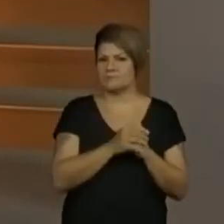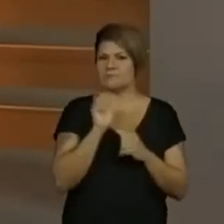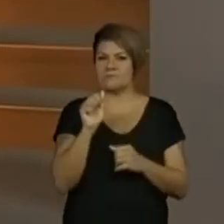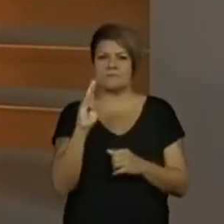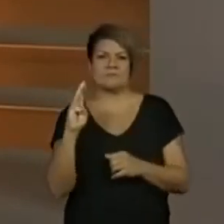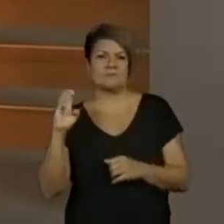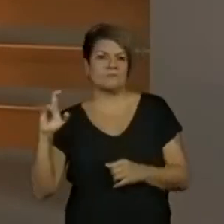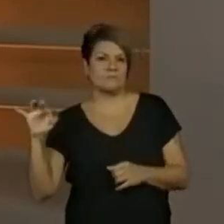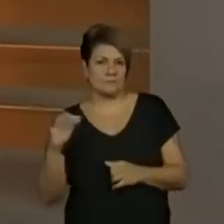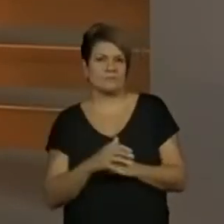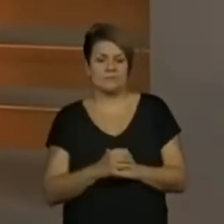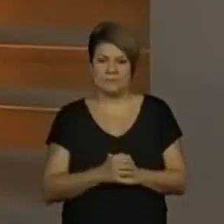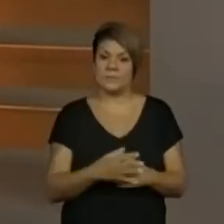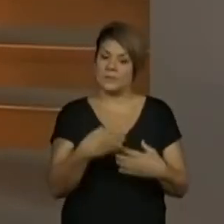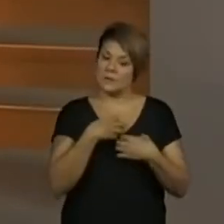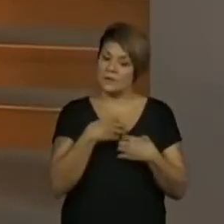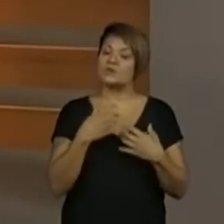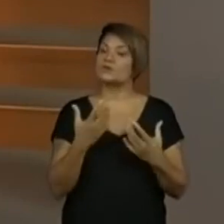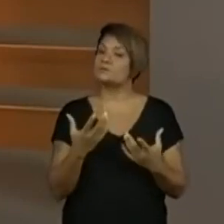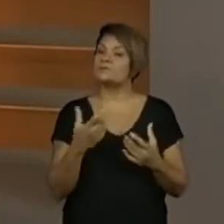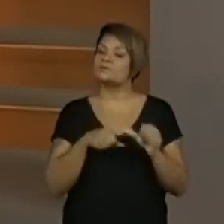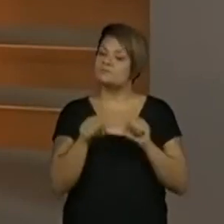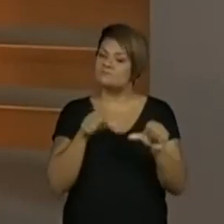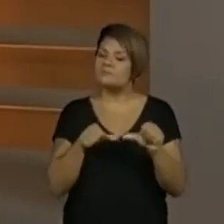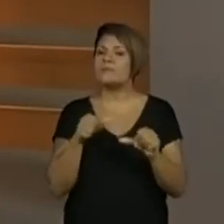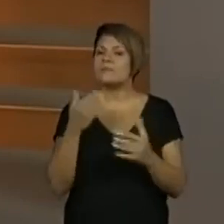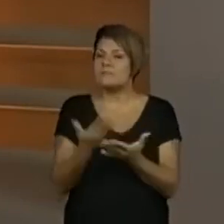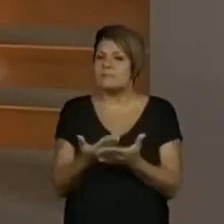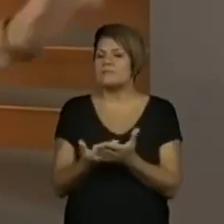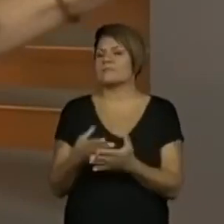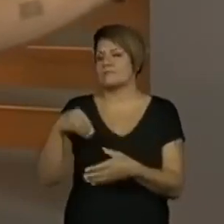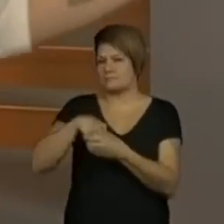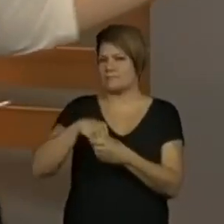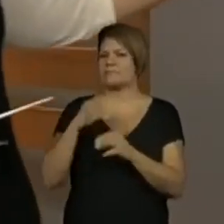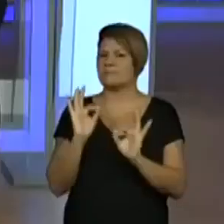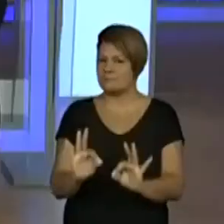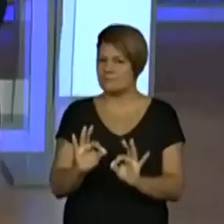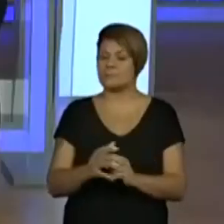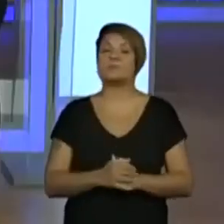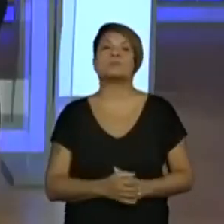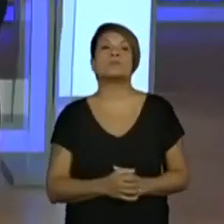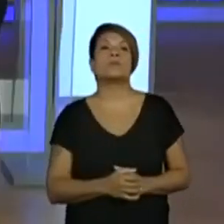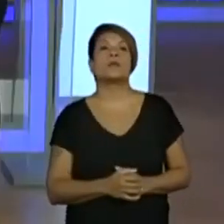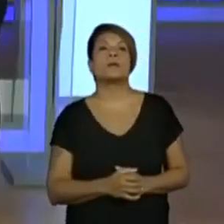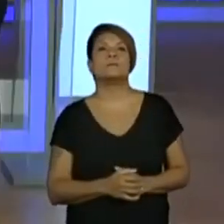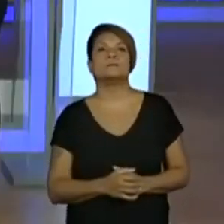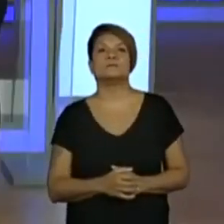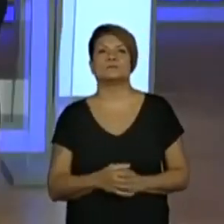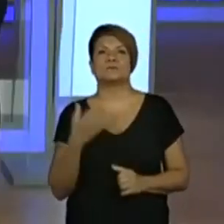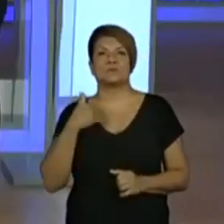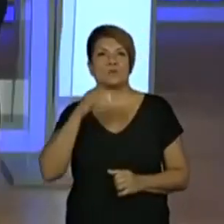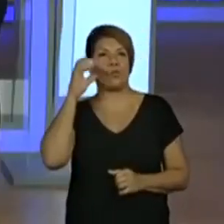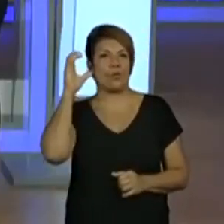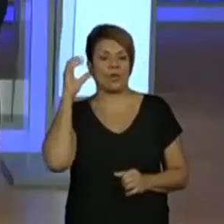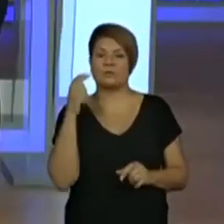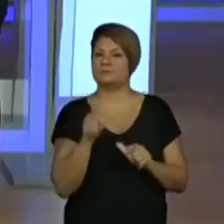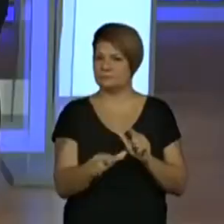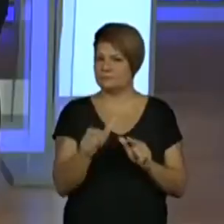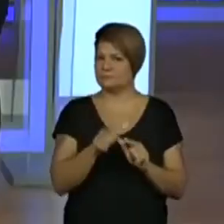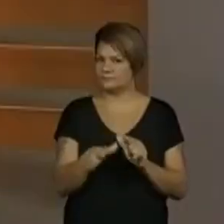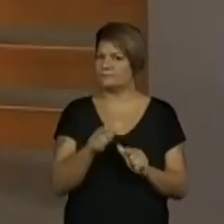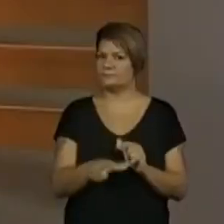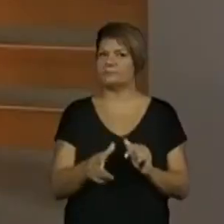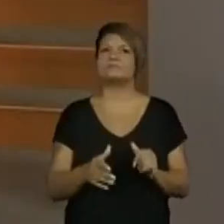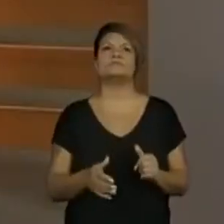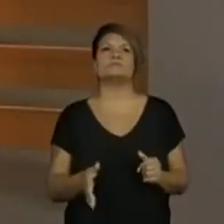se estivesse na nossa aula, porque é importante, tá bom? E vamos lá, vamos esconder a letrinha, precisamos esconder uma